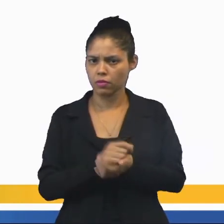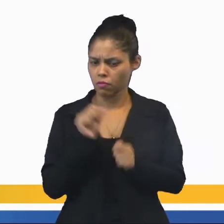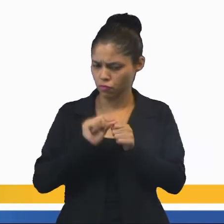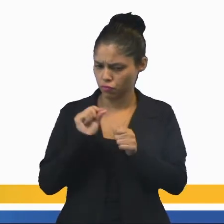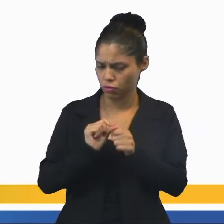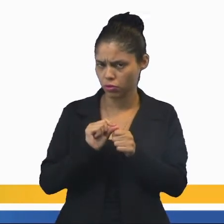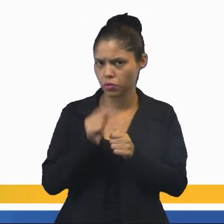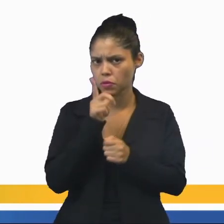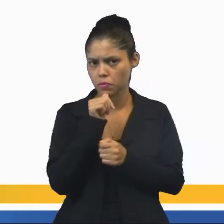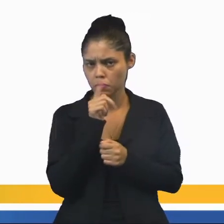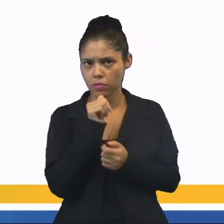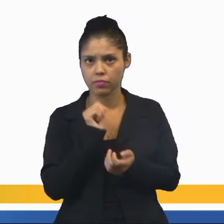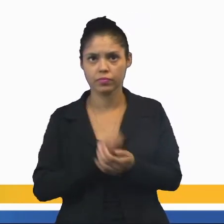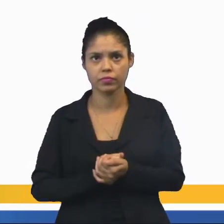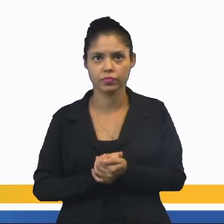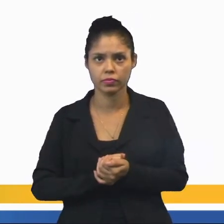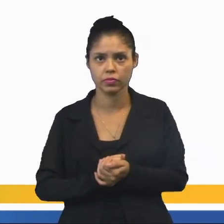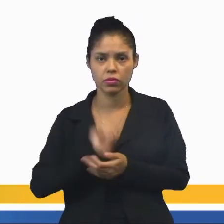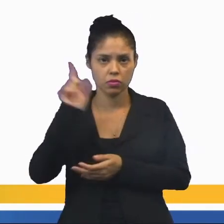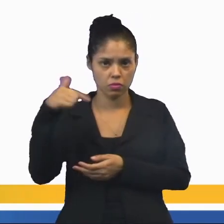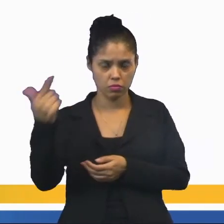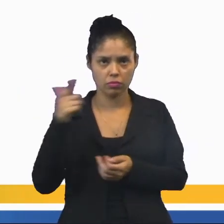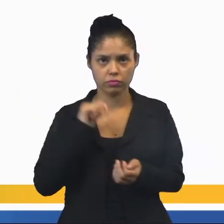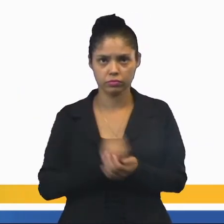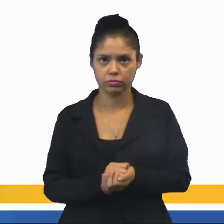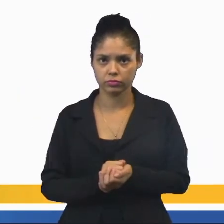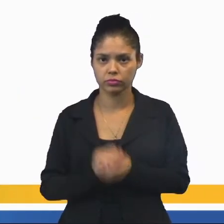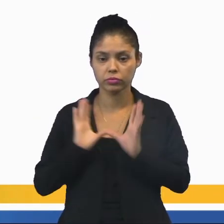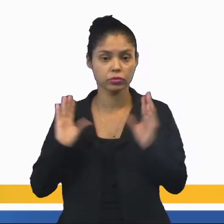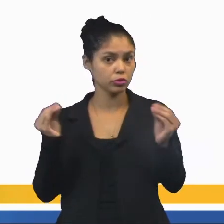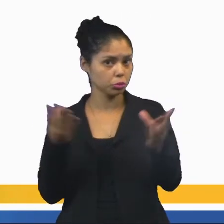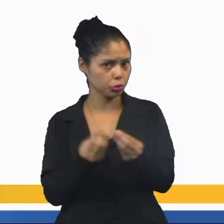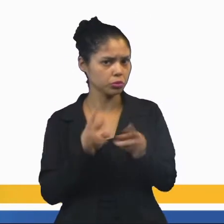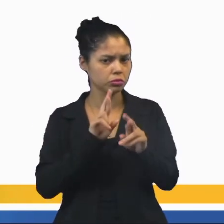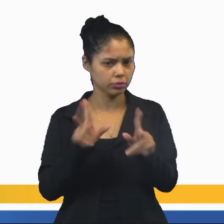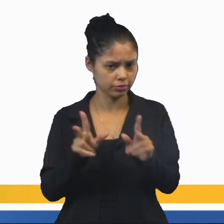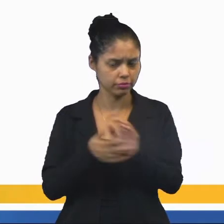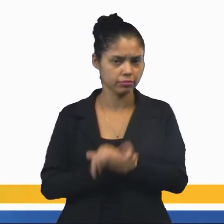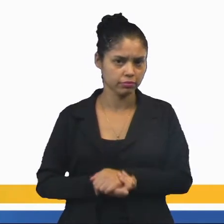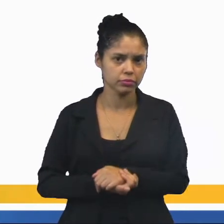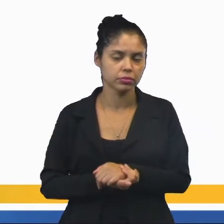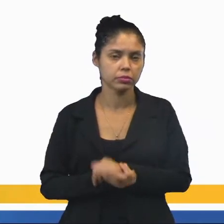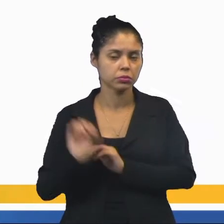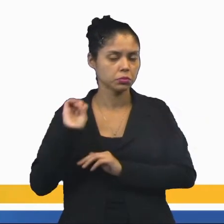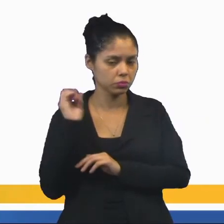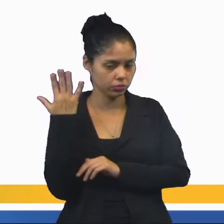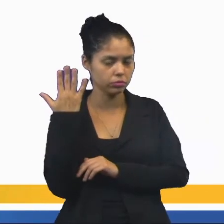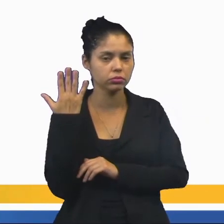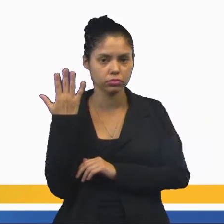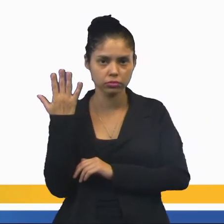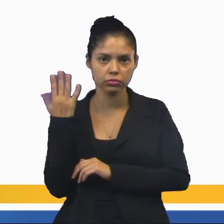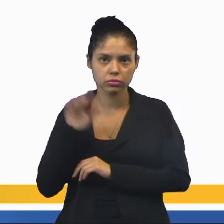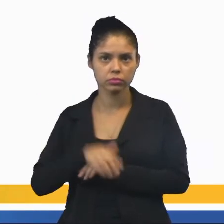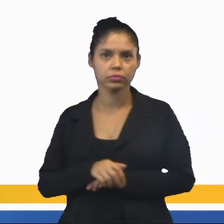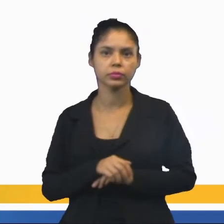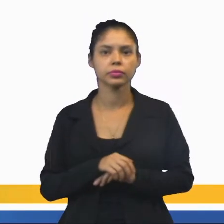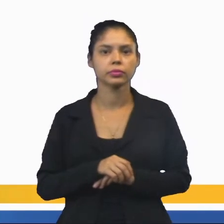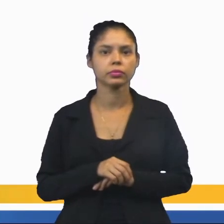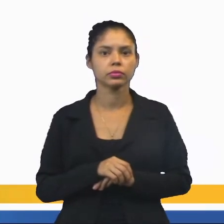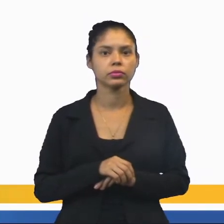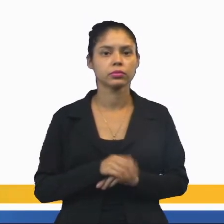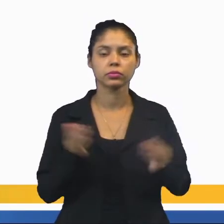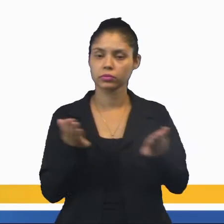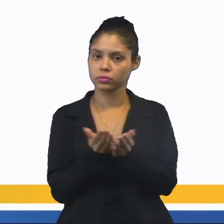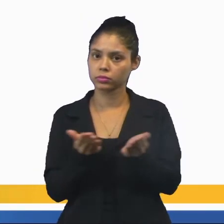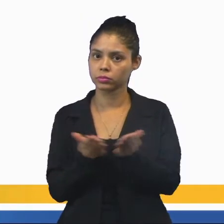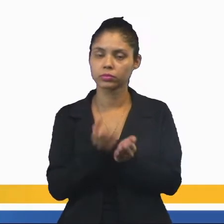ou há outro tipo de batismo feito com outra substância simbólica, não No caso do cristianismo, por